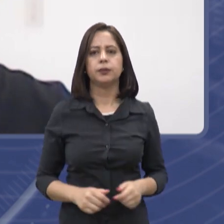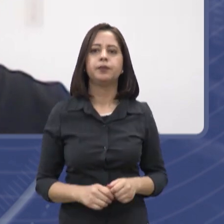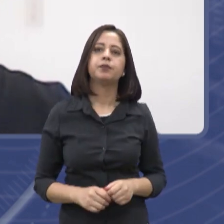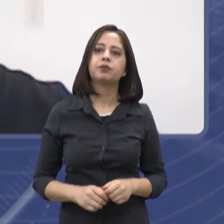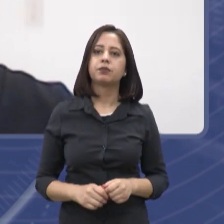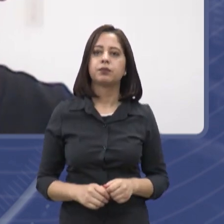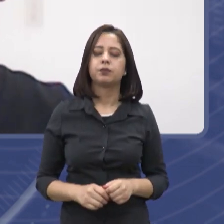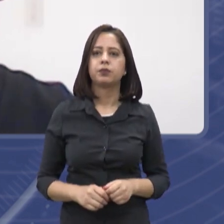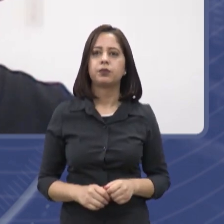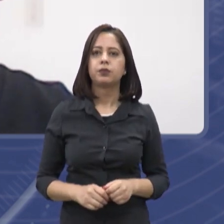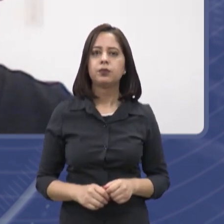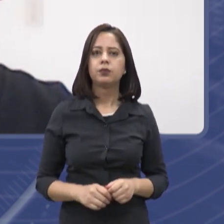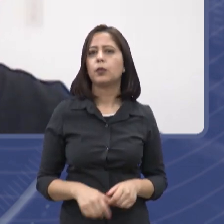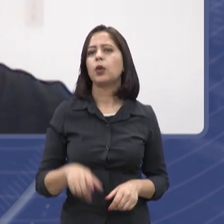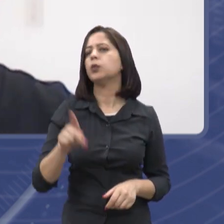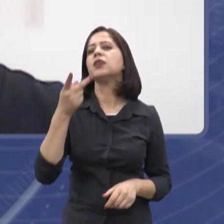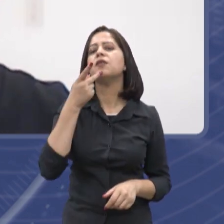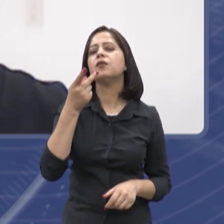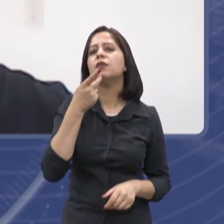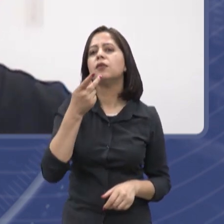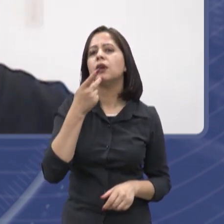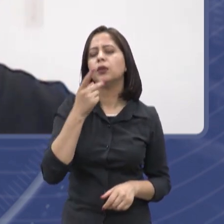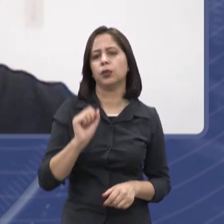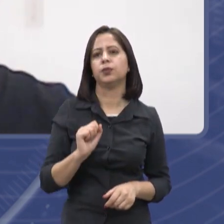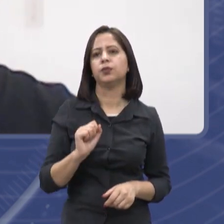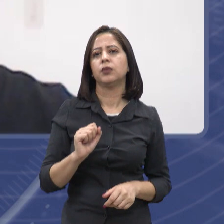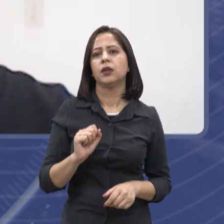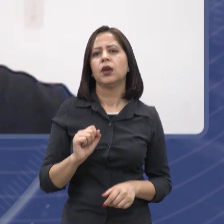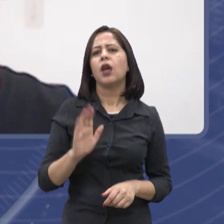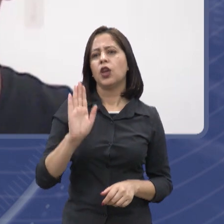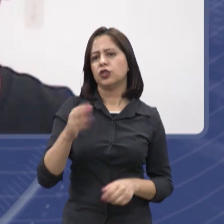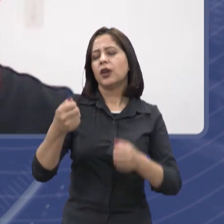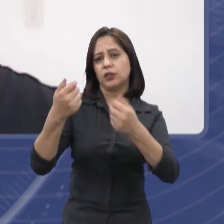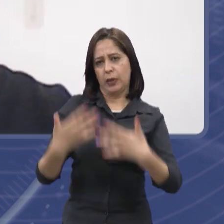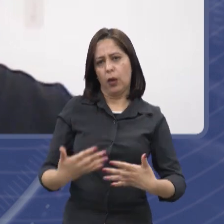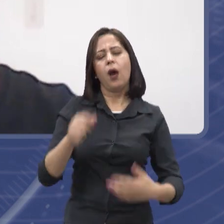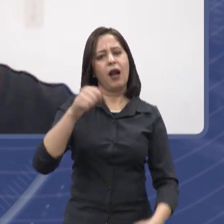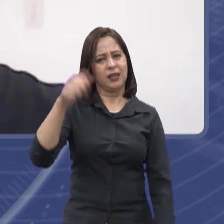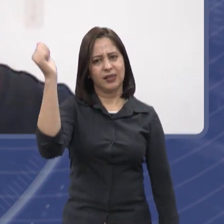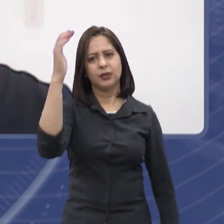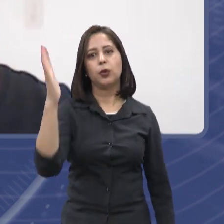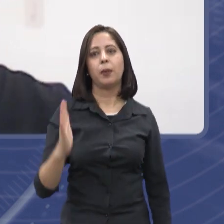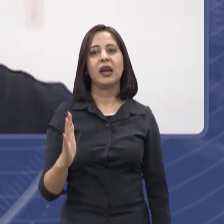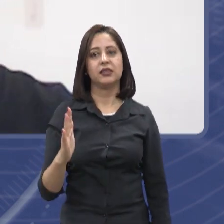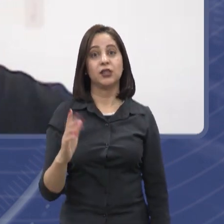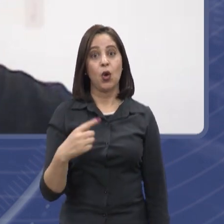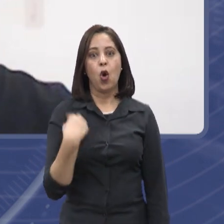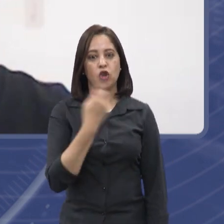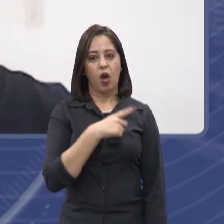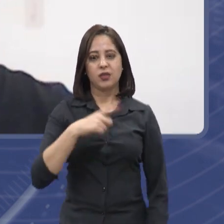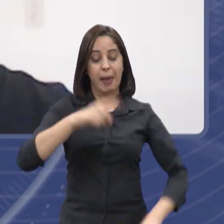Arthur, o que a gente falou no começo, foi bem colocado pelo André, o Brasil pela... A gente tem muitos recursos